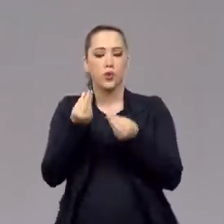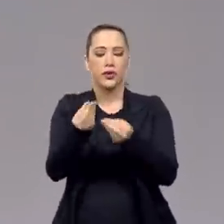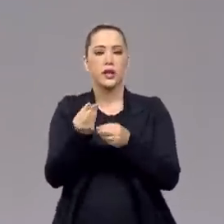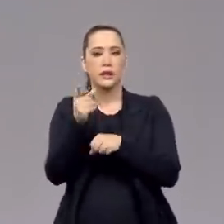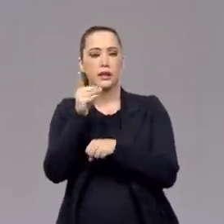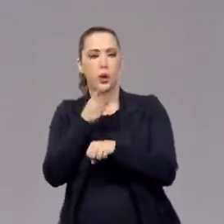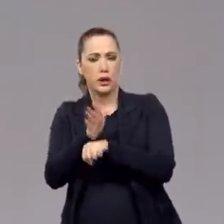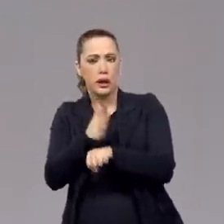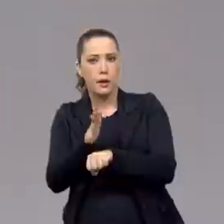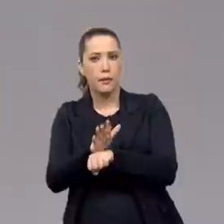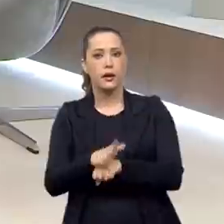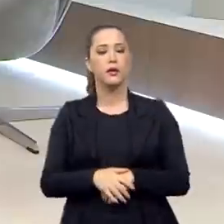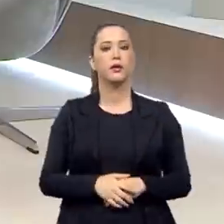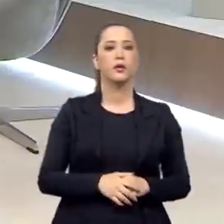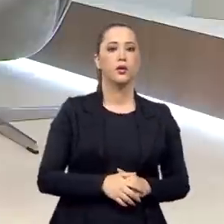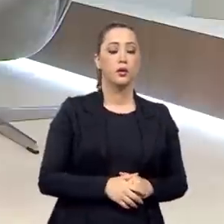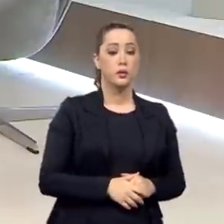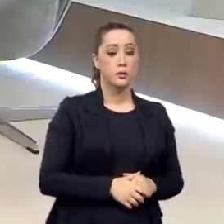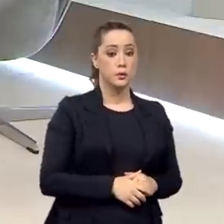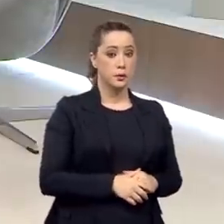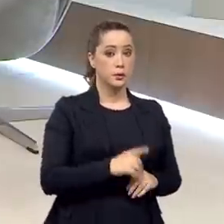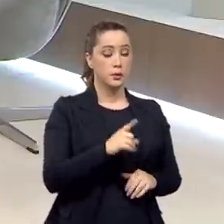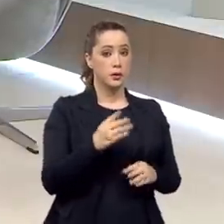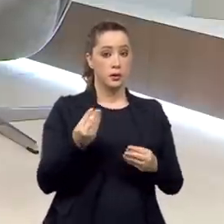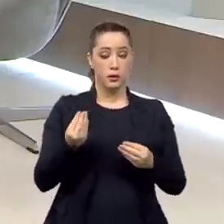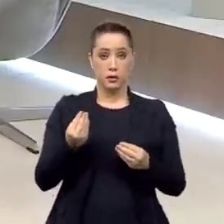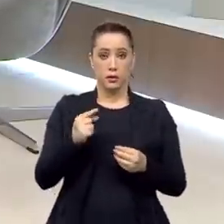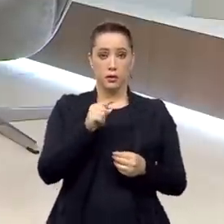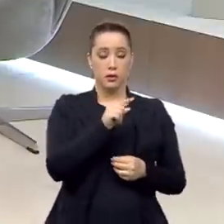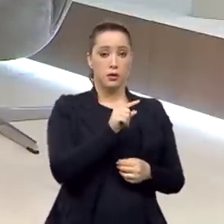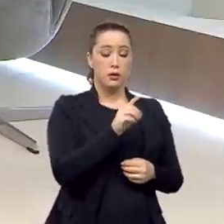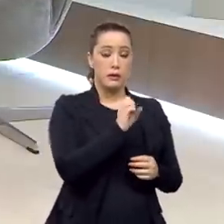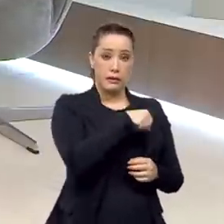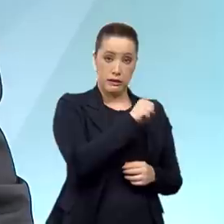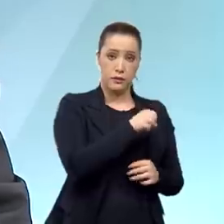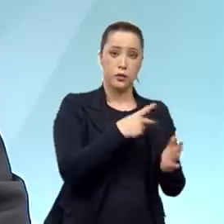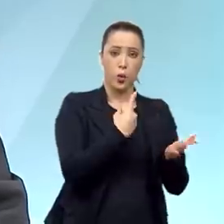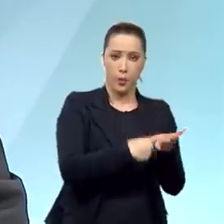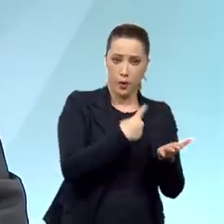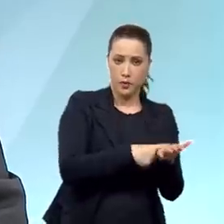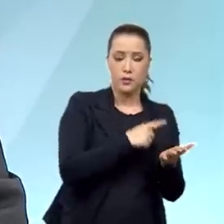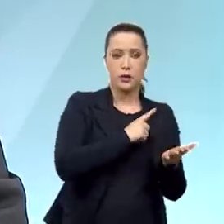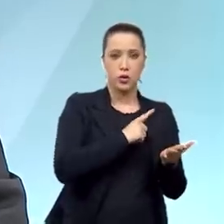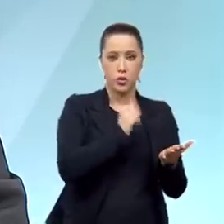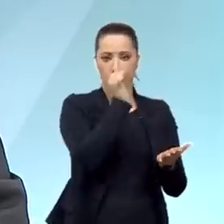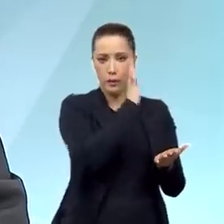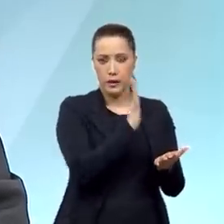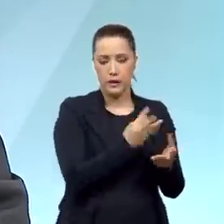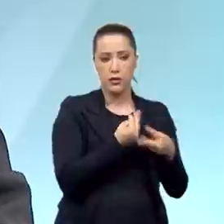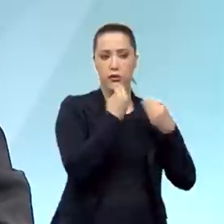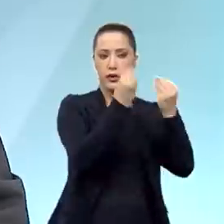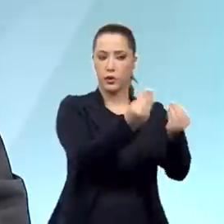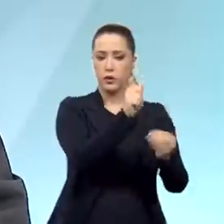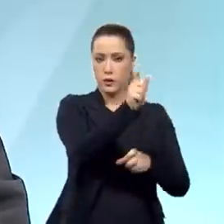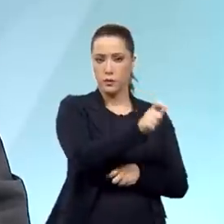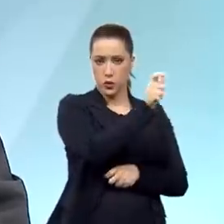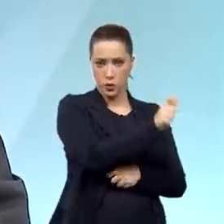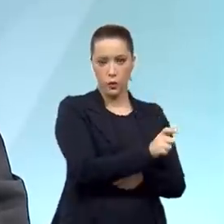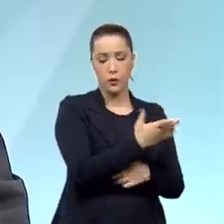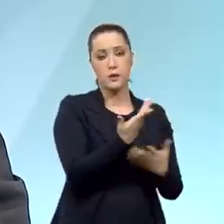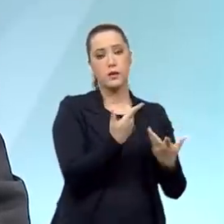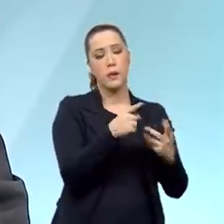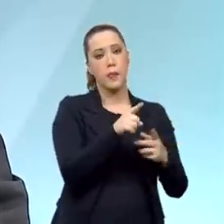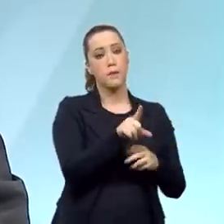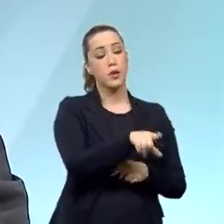exército americano também equipou a FEB? Equipou. Isso fazia parte de um acordo, né? O Brasil, ele, quando decide ir para a guerra,